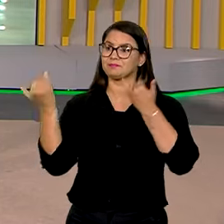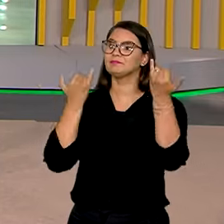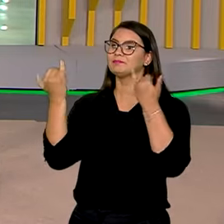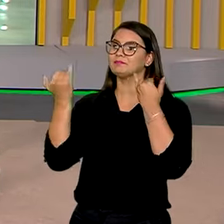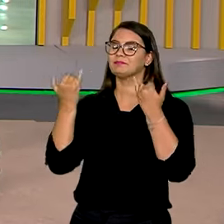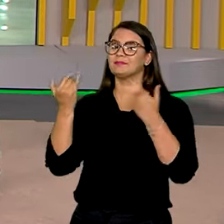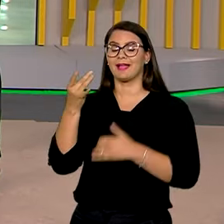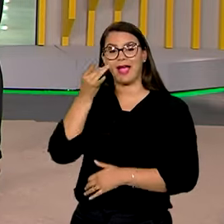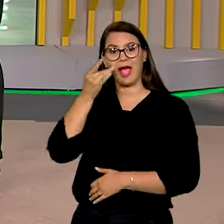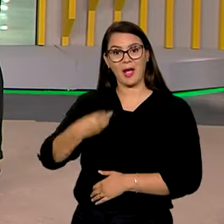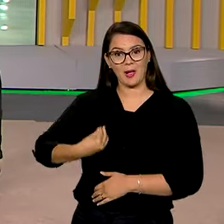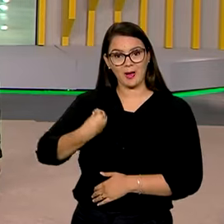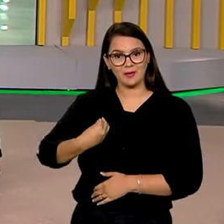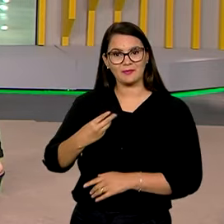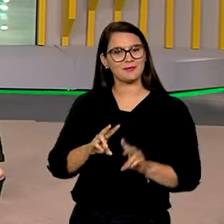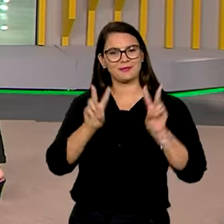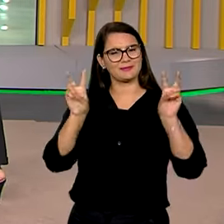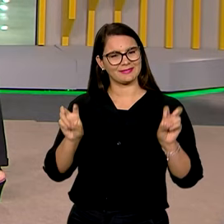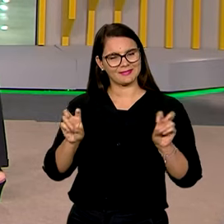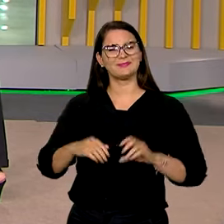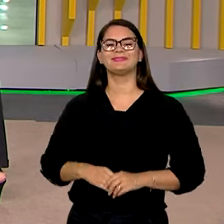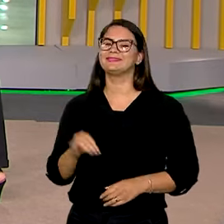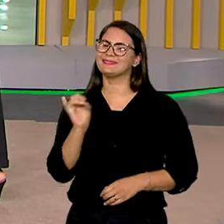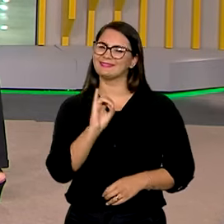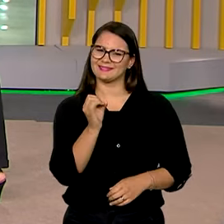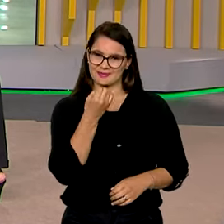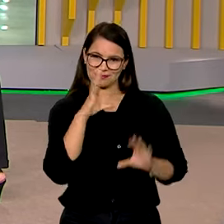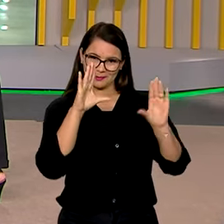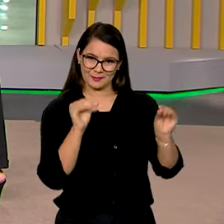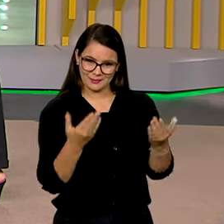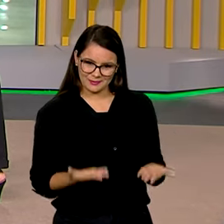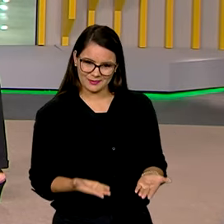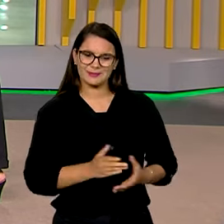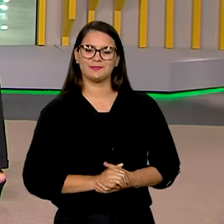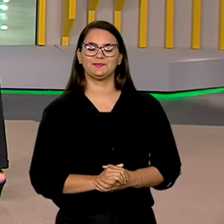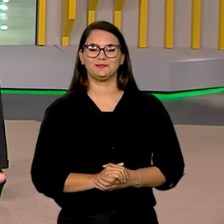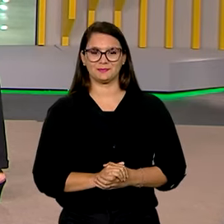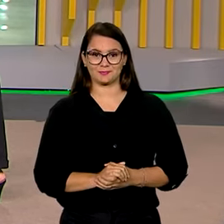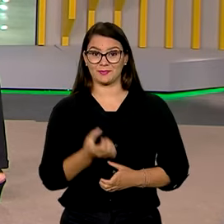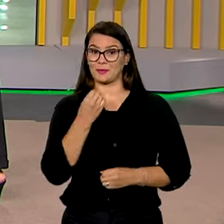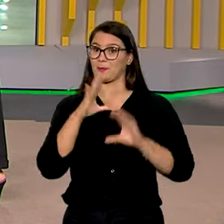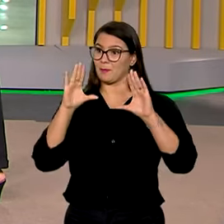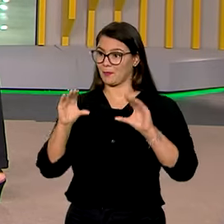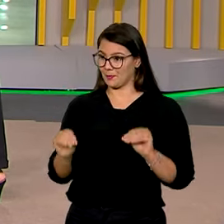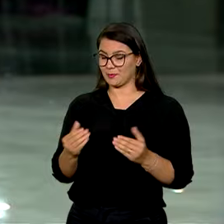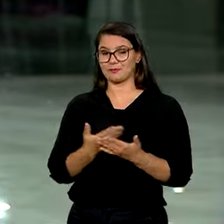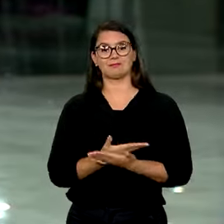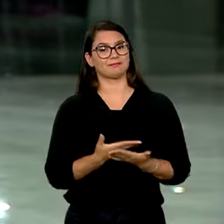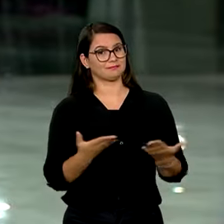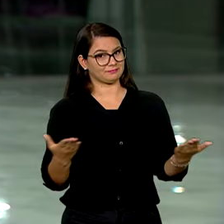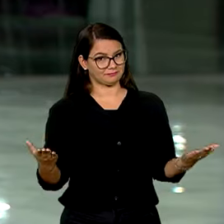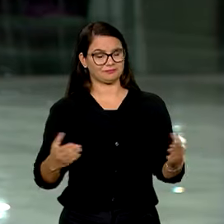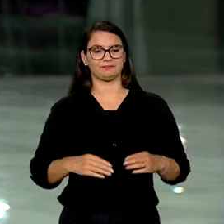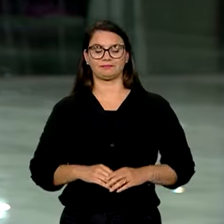informações ao vivo para a gente sobre esse assunto. Oi, Gabriela, boa noite para você. Boa noite, Roberto. Carol, uma boa